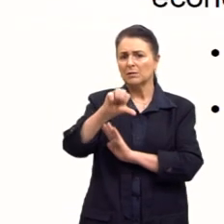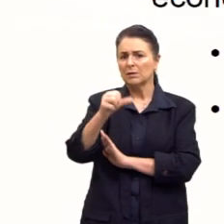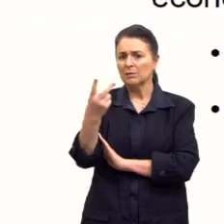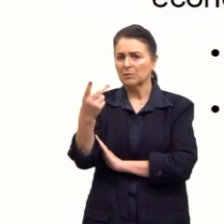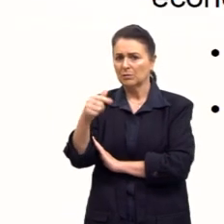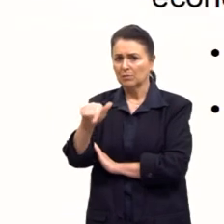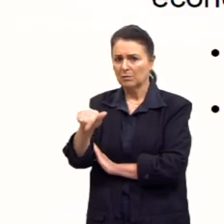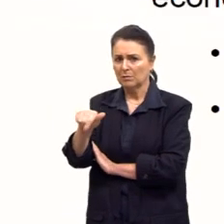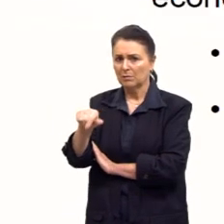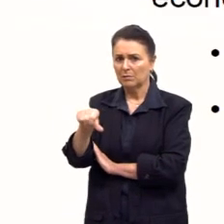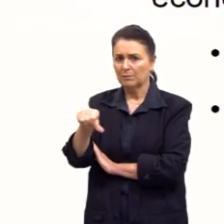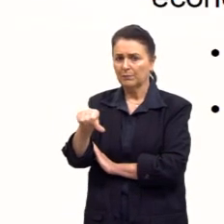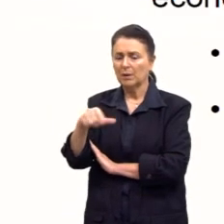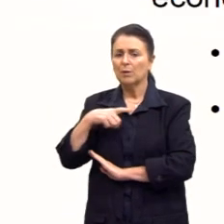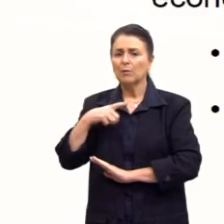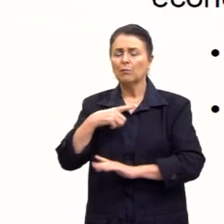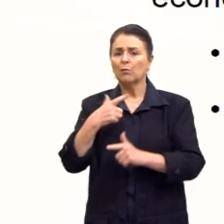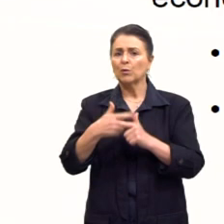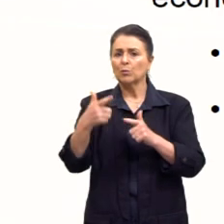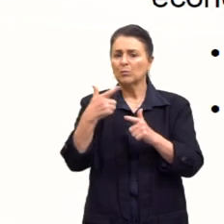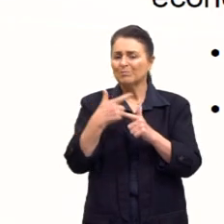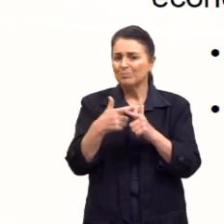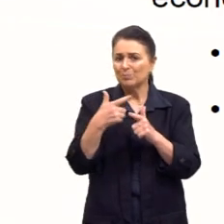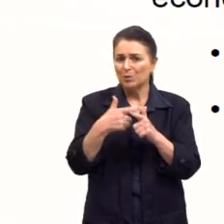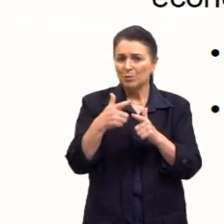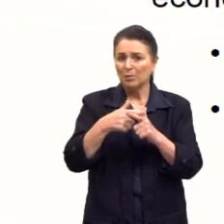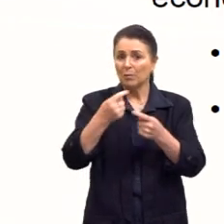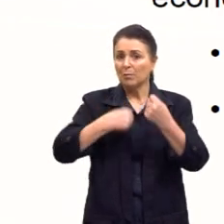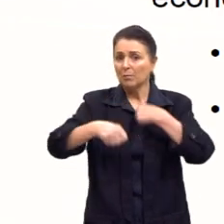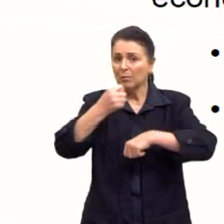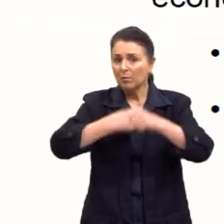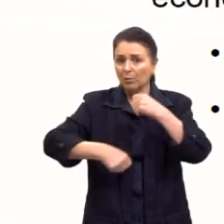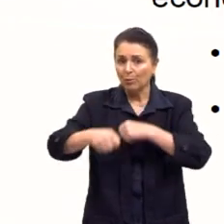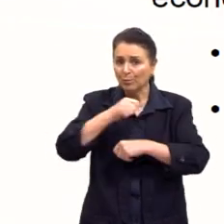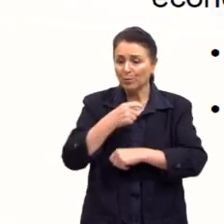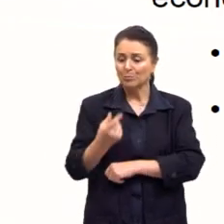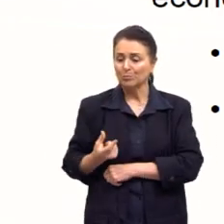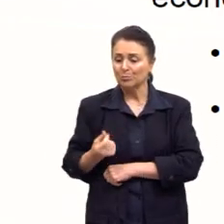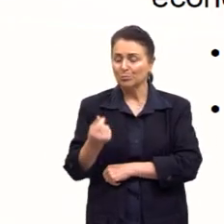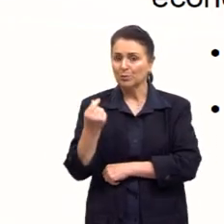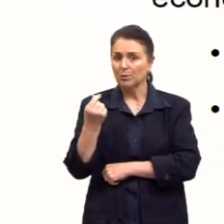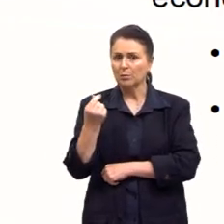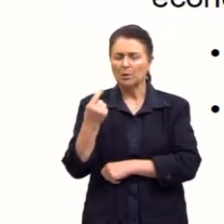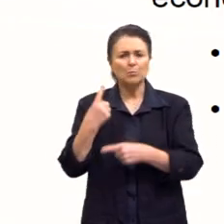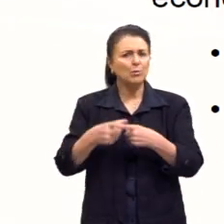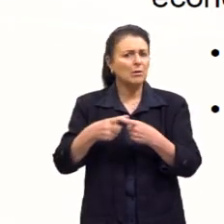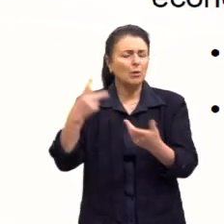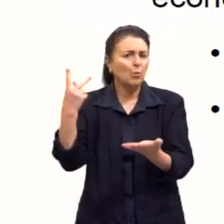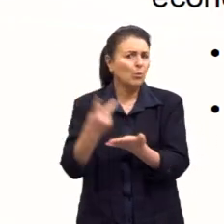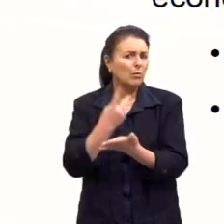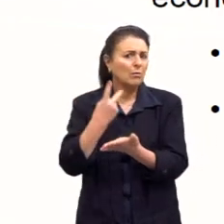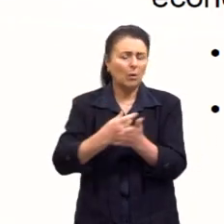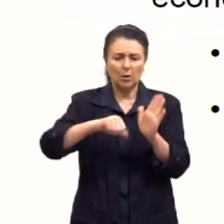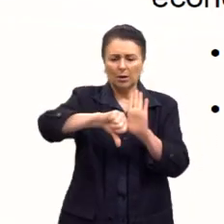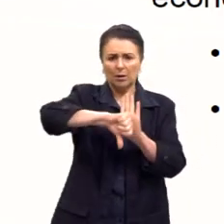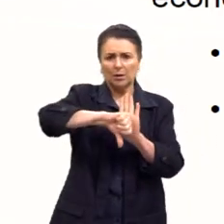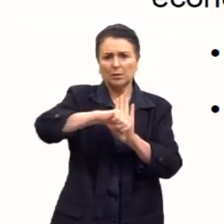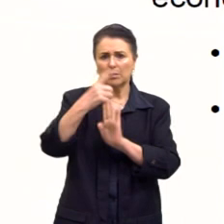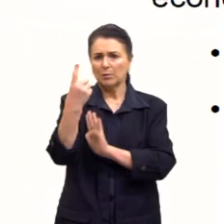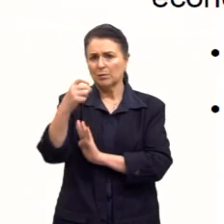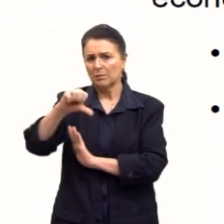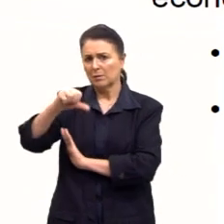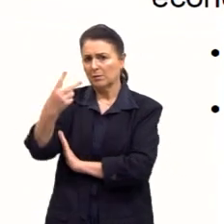crise econômica, uma crise financeira. E o que causou ela? A gente pode dizer que uma das principais